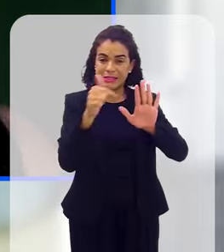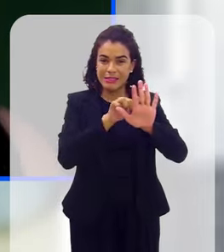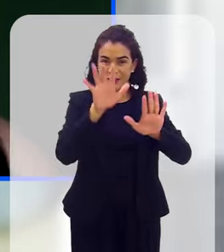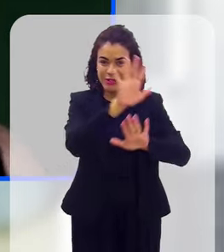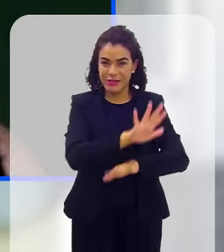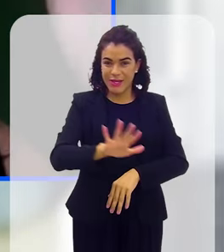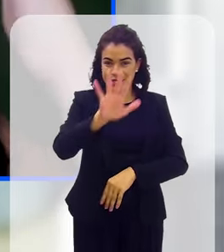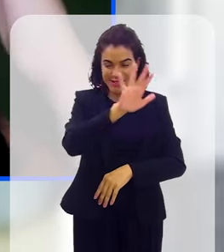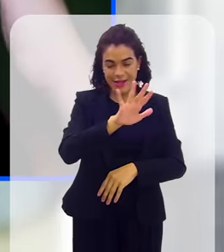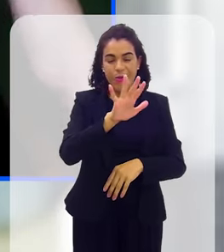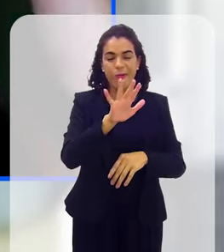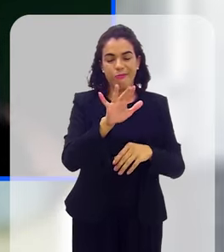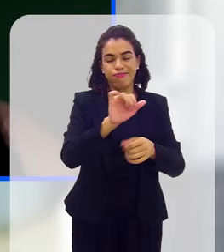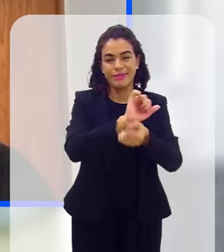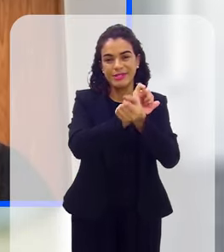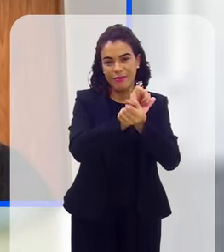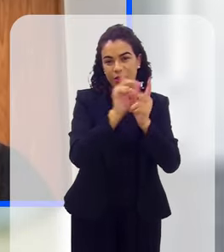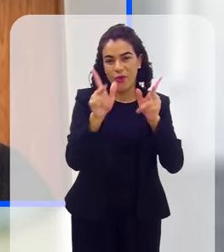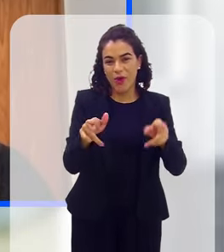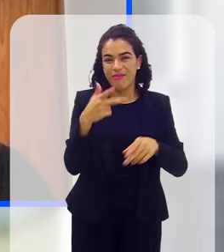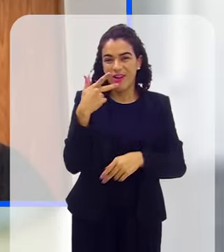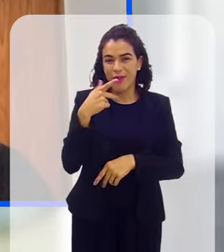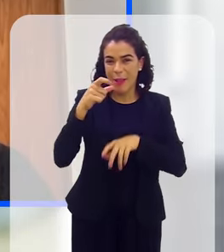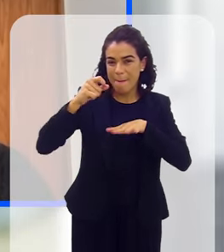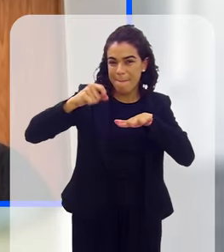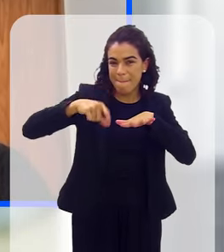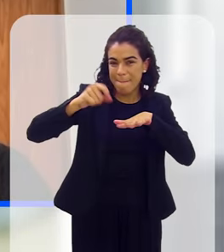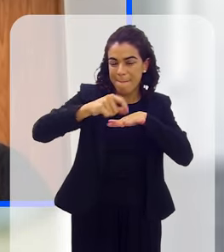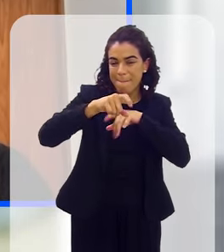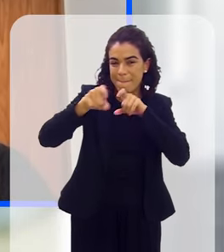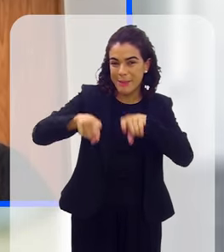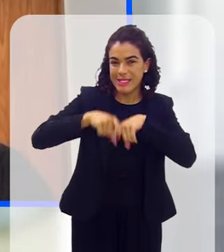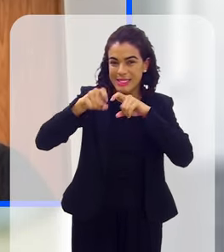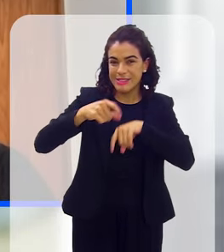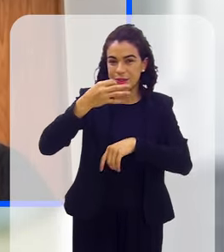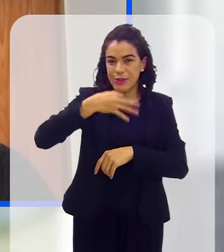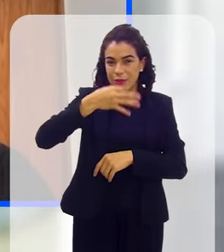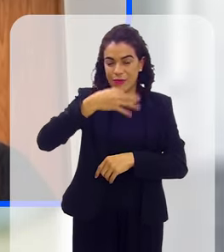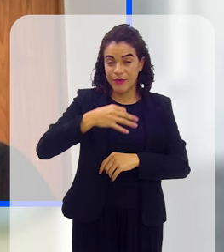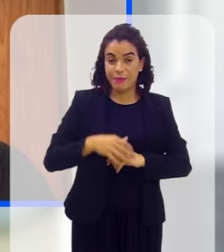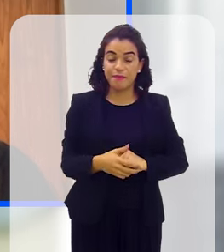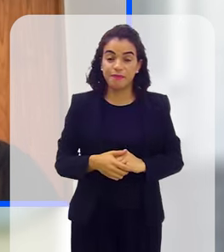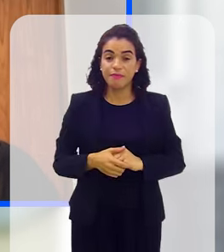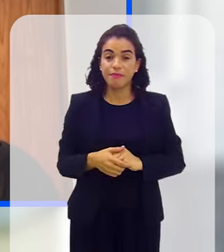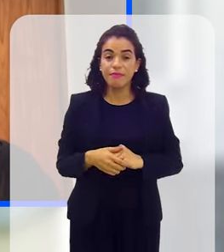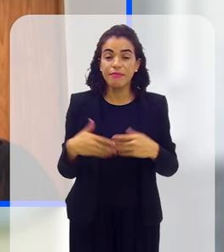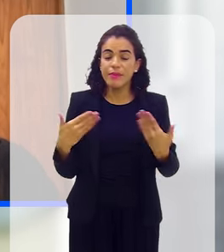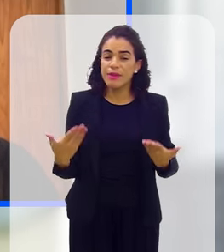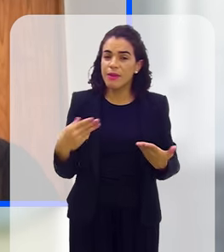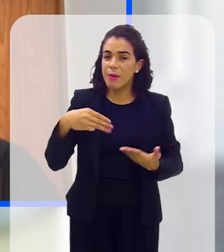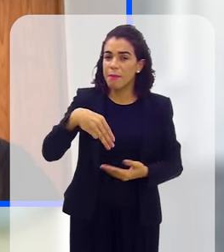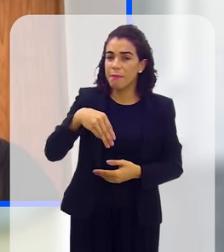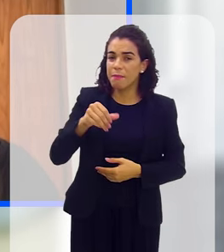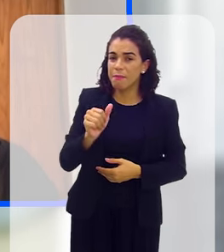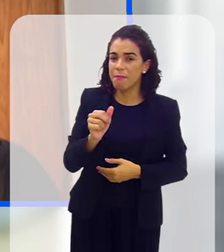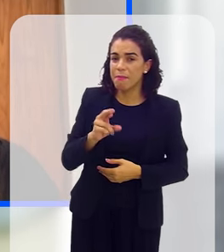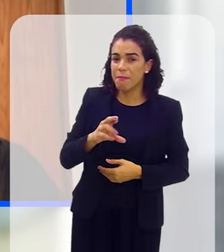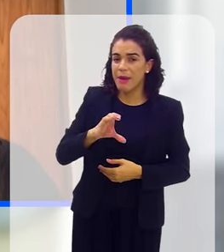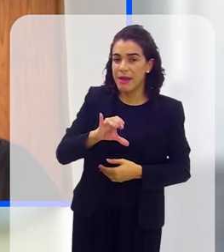que você citou das vinícolas. Perfeito. Complementa um pouquinho para a gente, Márcia, essa questão da